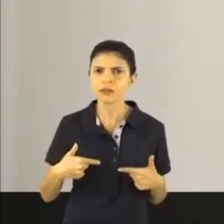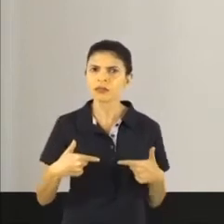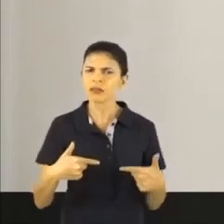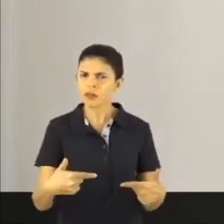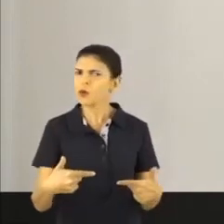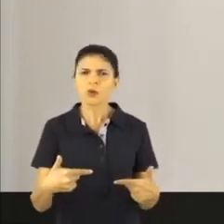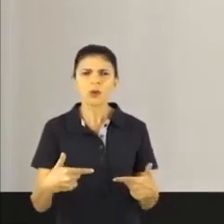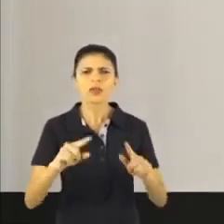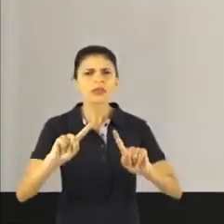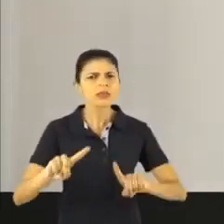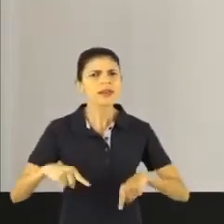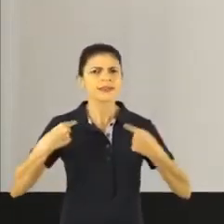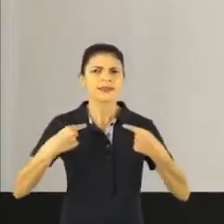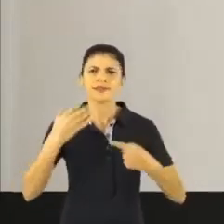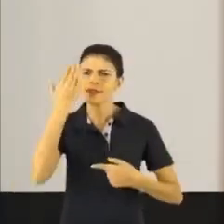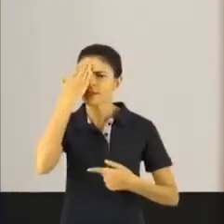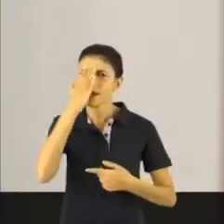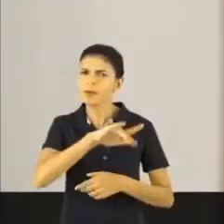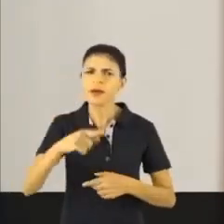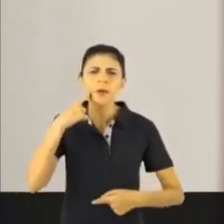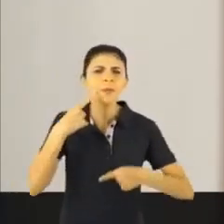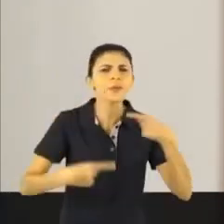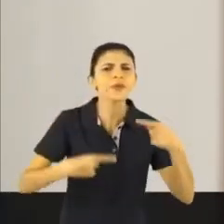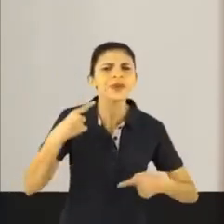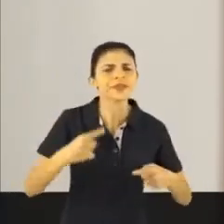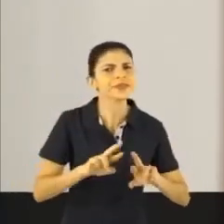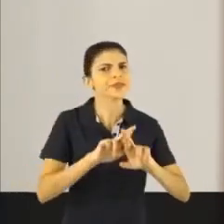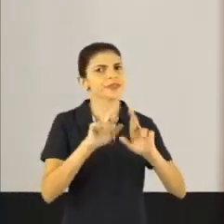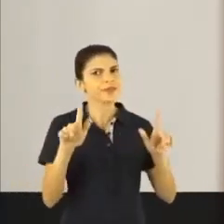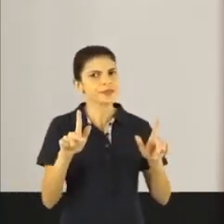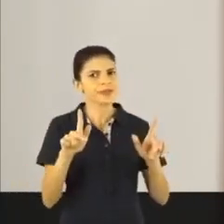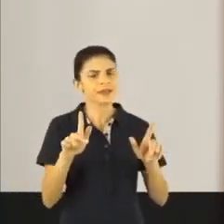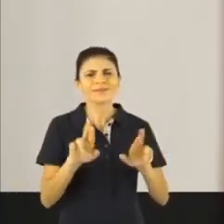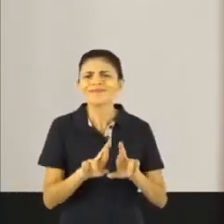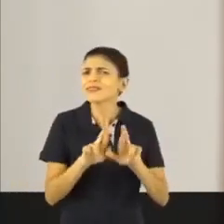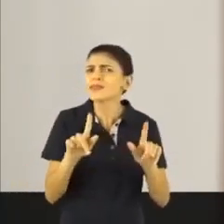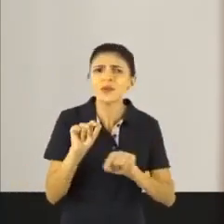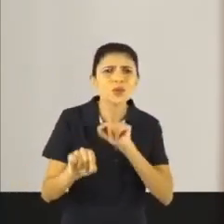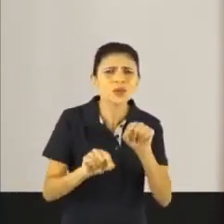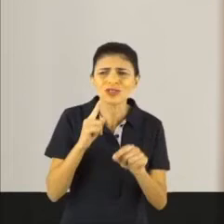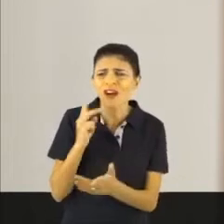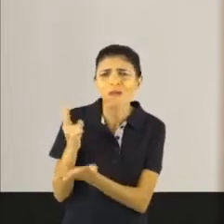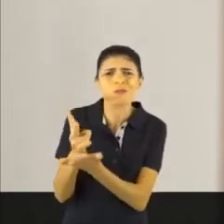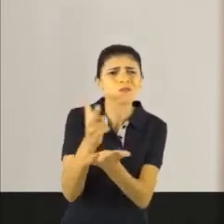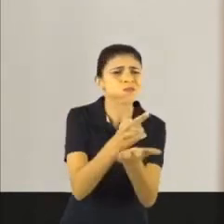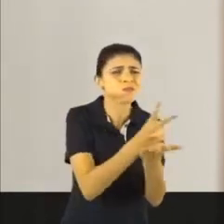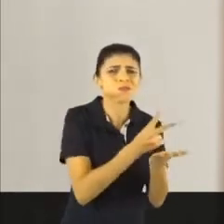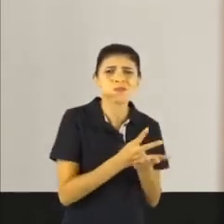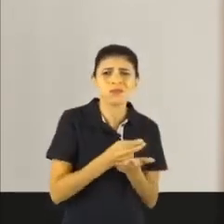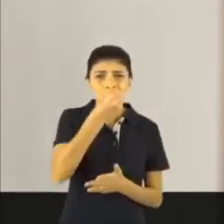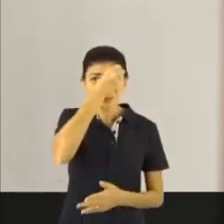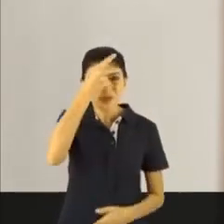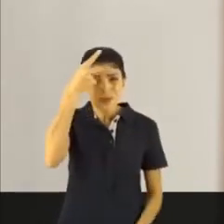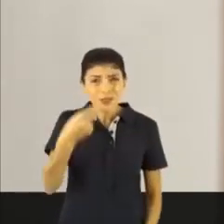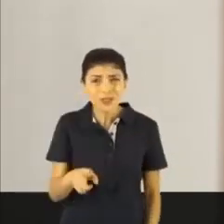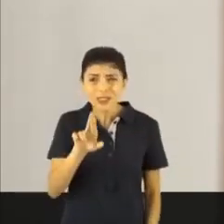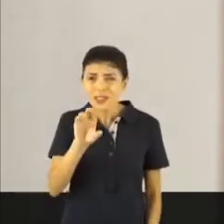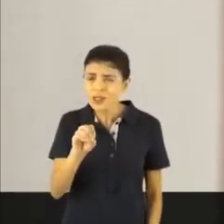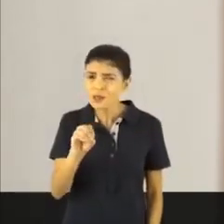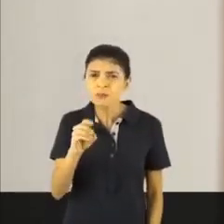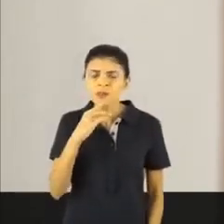jeito de fazer política na nossa cidade. Precisamos fazer tudo diferente do que está aí. A Prefeitura do Rio de Janeiro